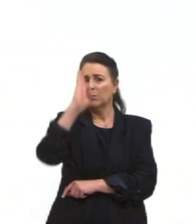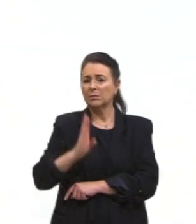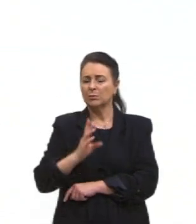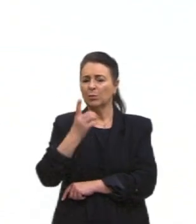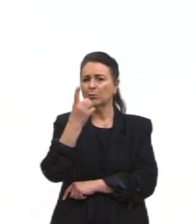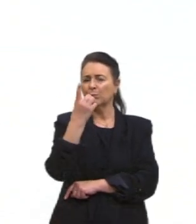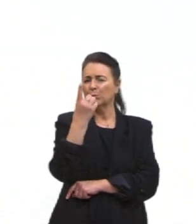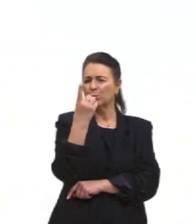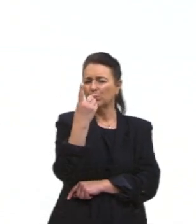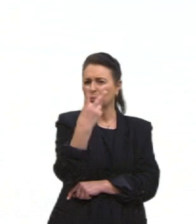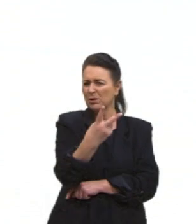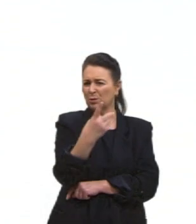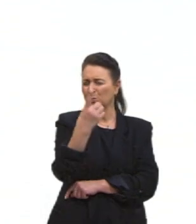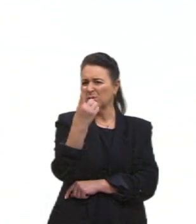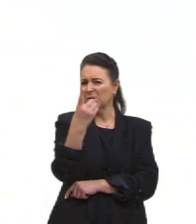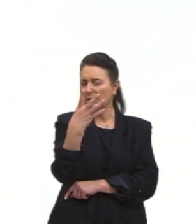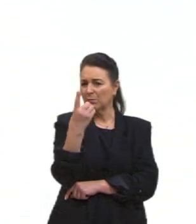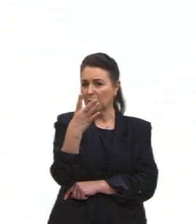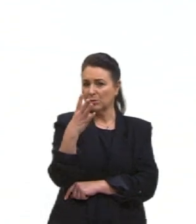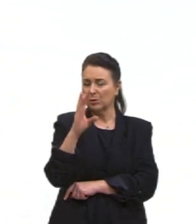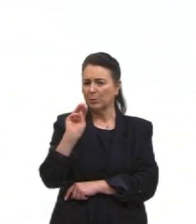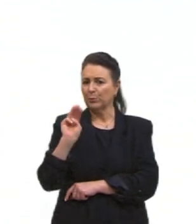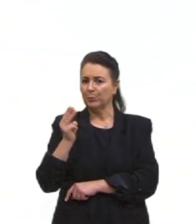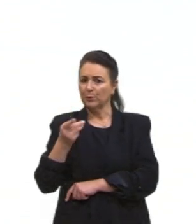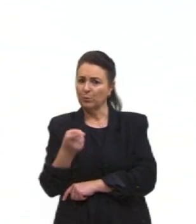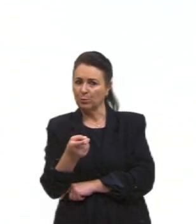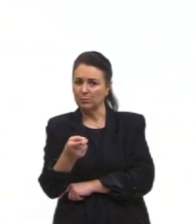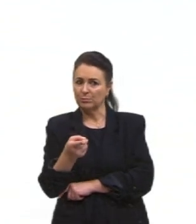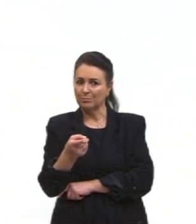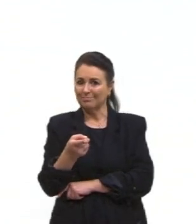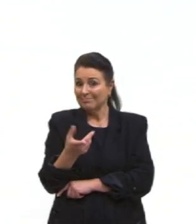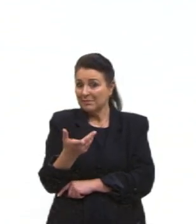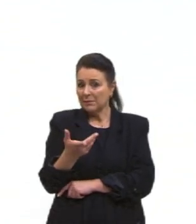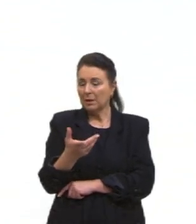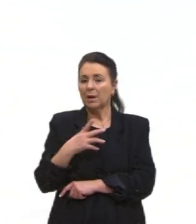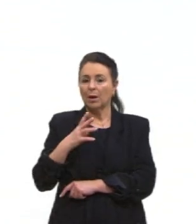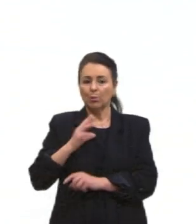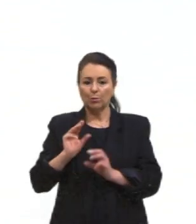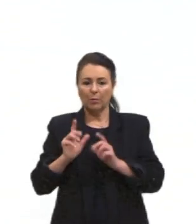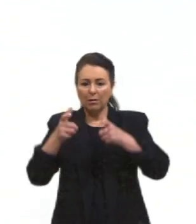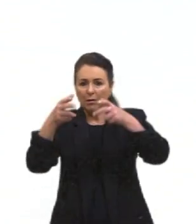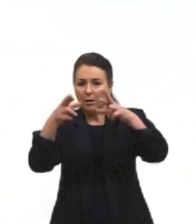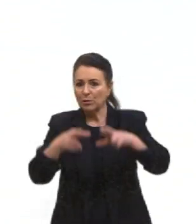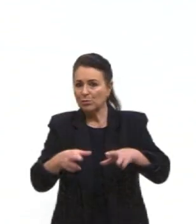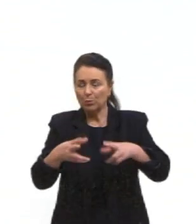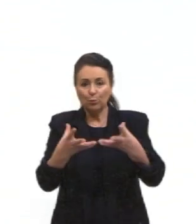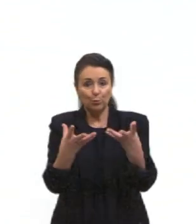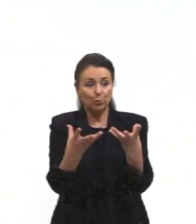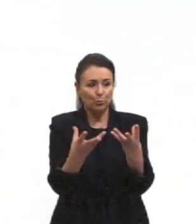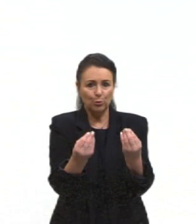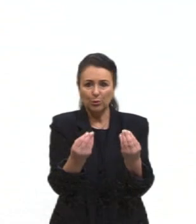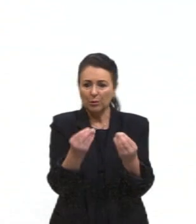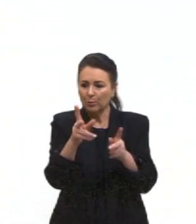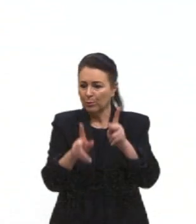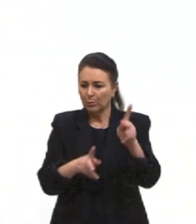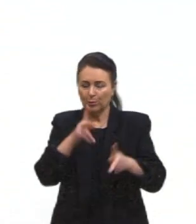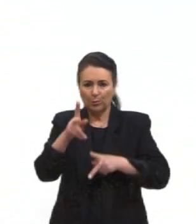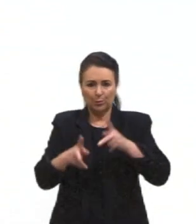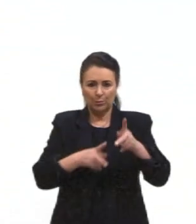habitantes, dá quase um pouquinho mais, um pouco mais do que os habitantes do Brasil. Uma região inteira, né, tem relativamente